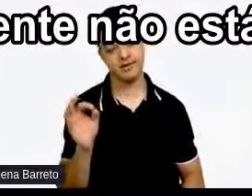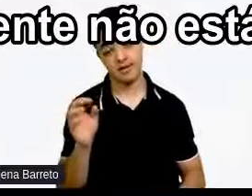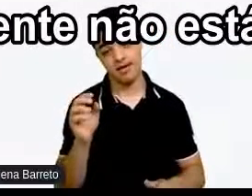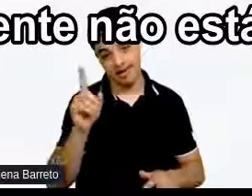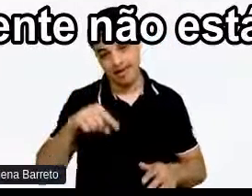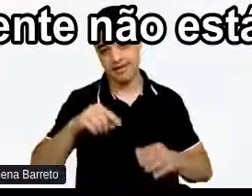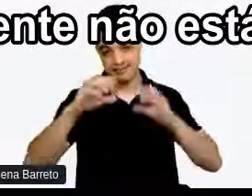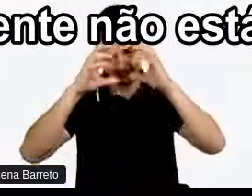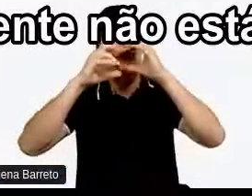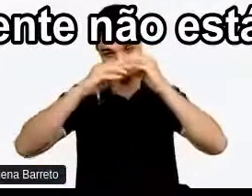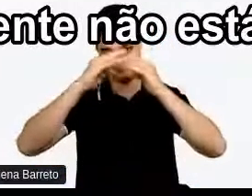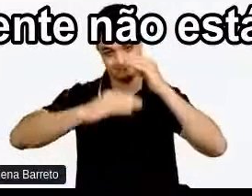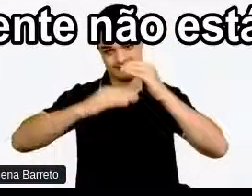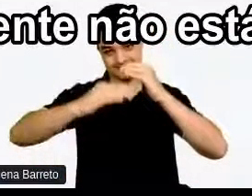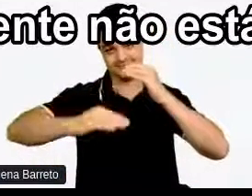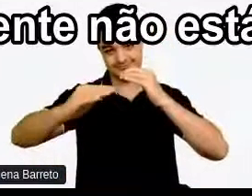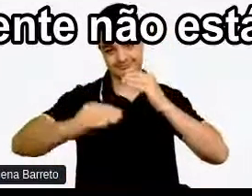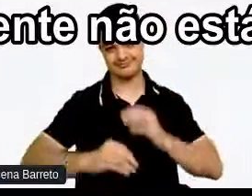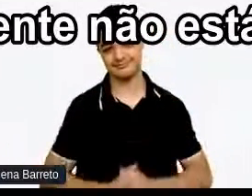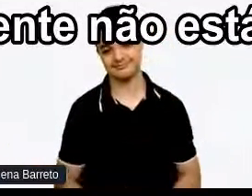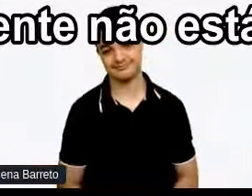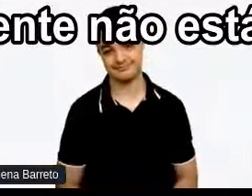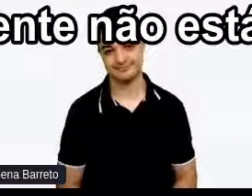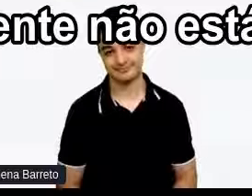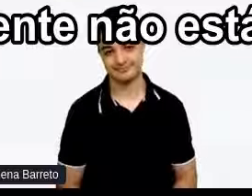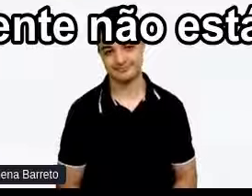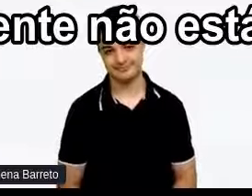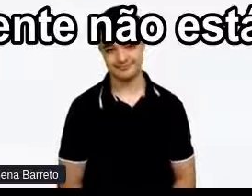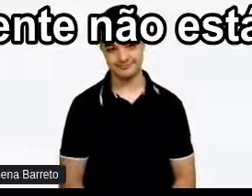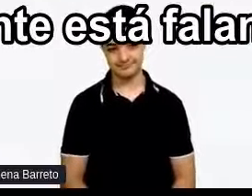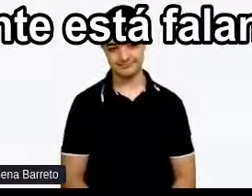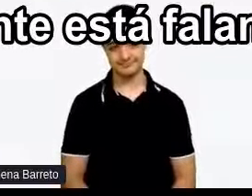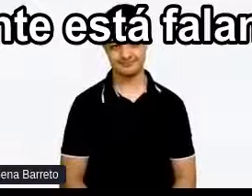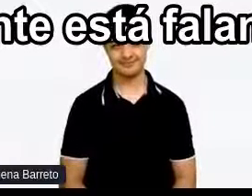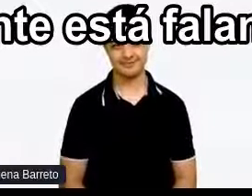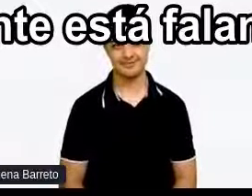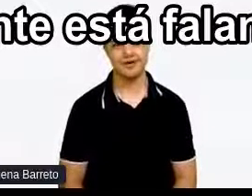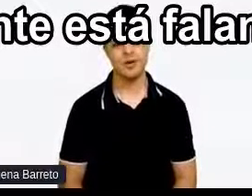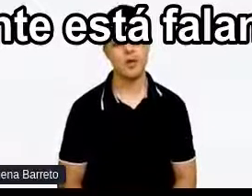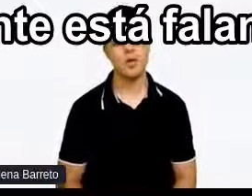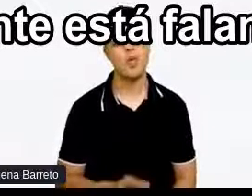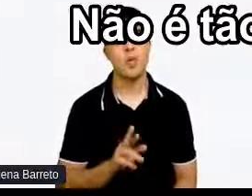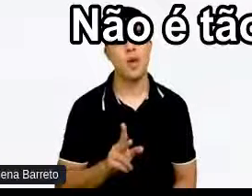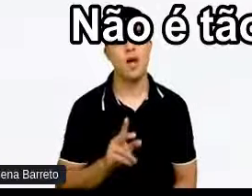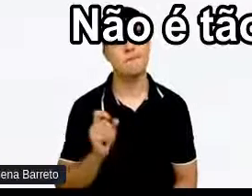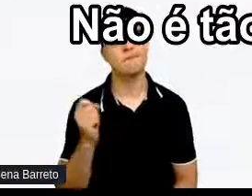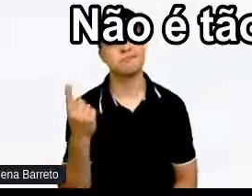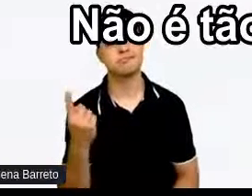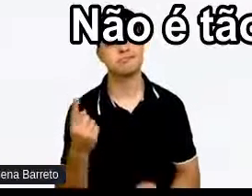falando De Raridade mais A gente está falando De singularidade Não é tão raro assim